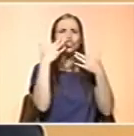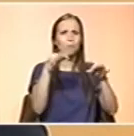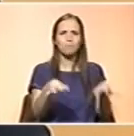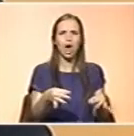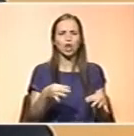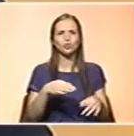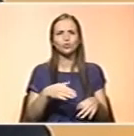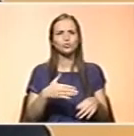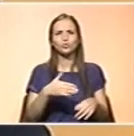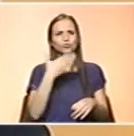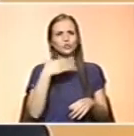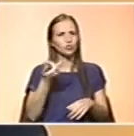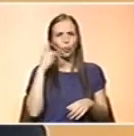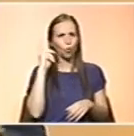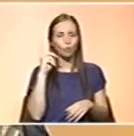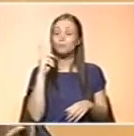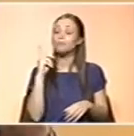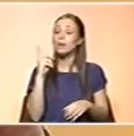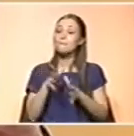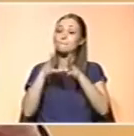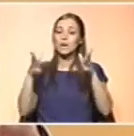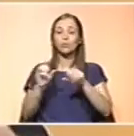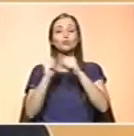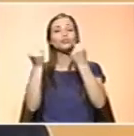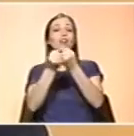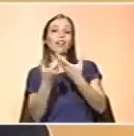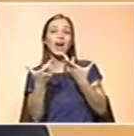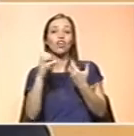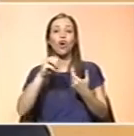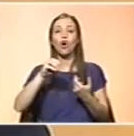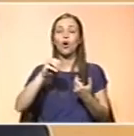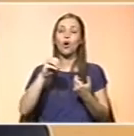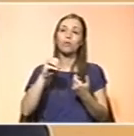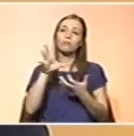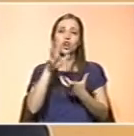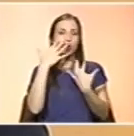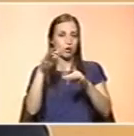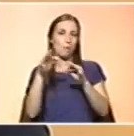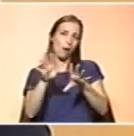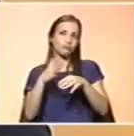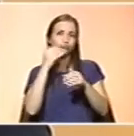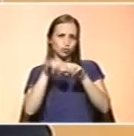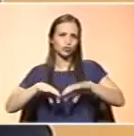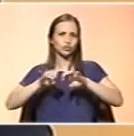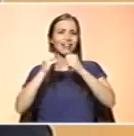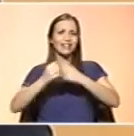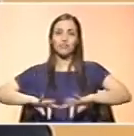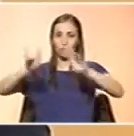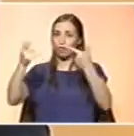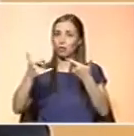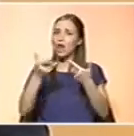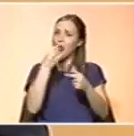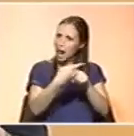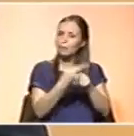Na maioria das vezes, e numa sociedade ocidental, os alimentos chegam. Os programas de biofurtificação,